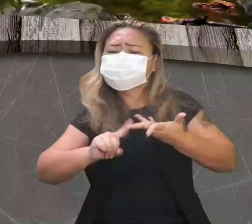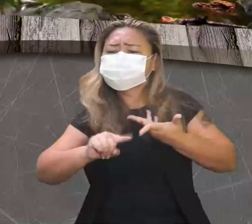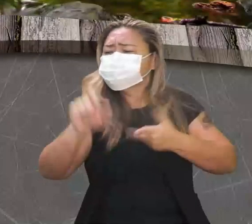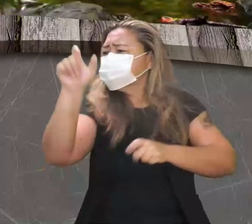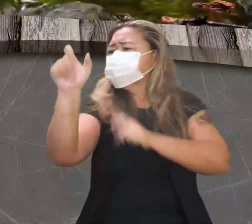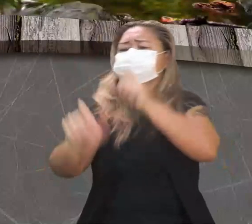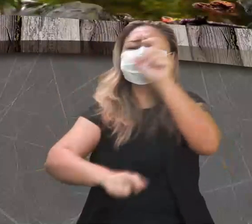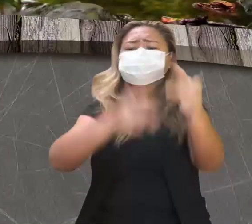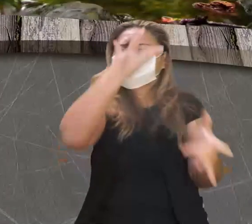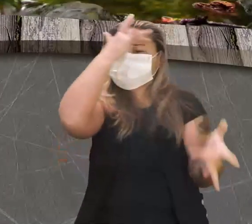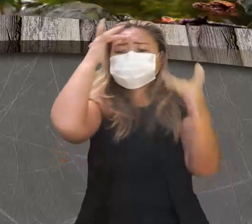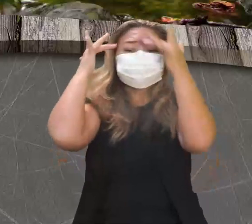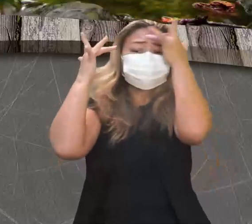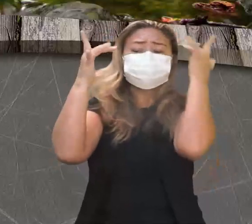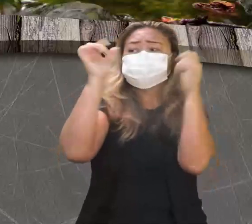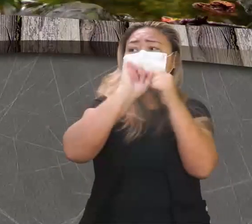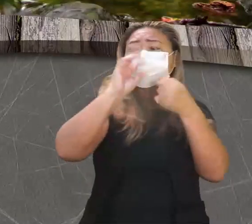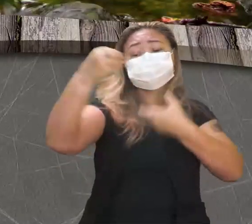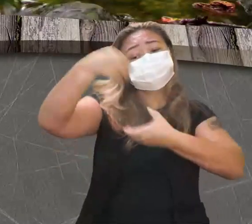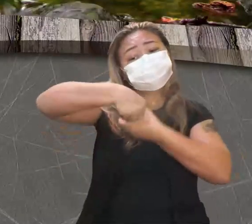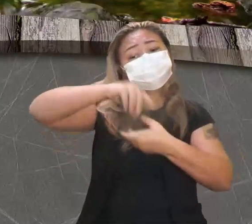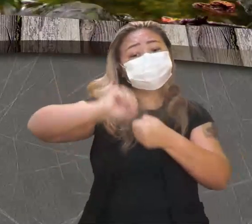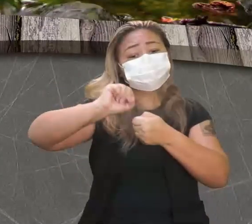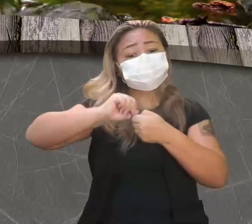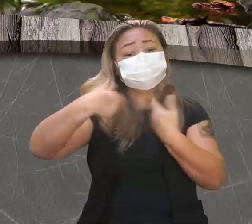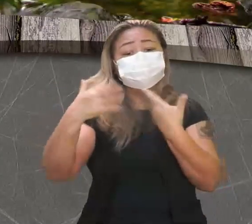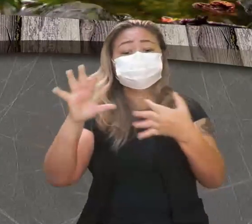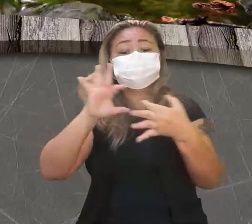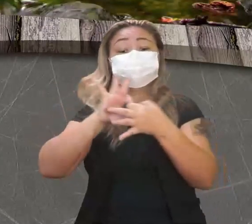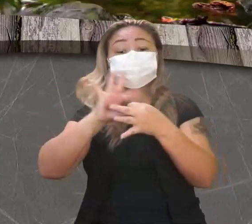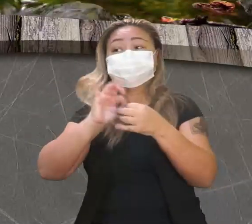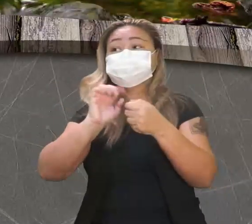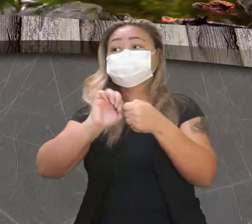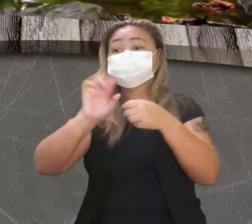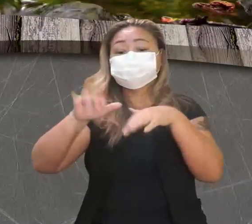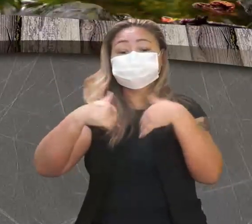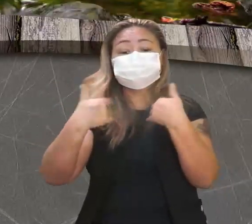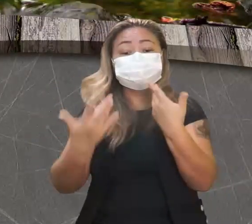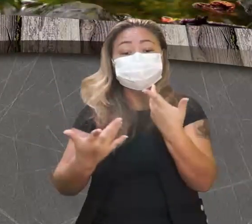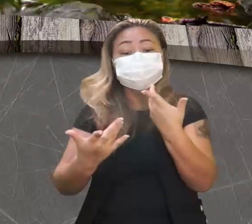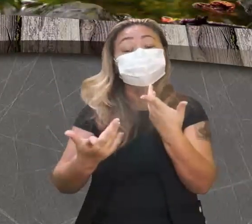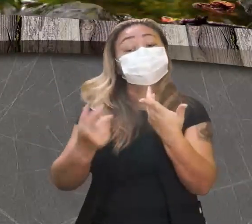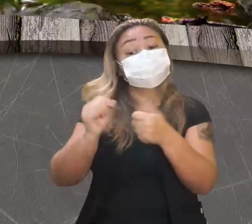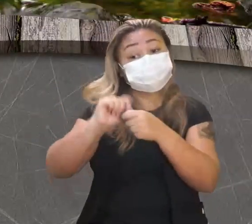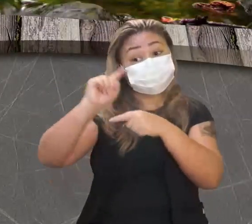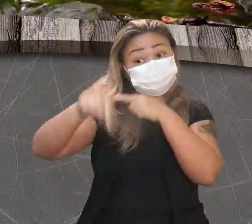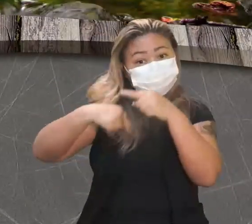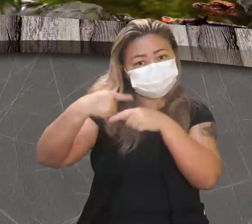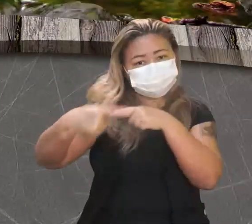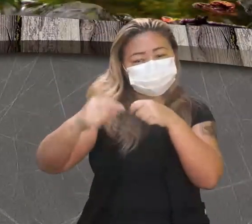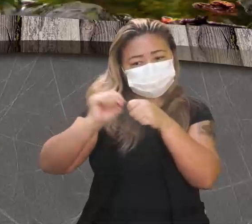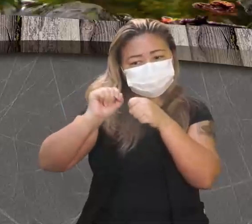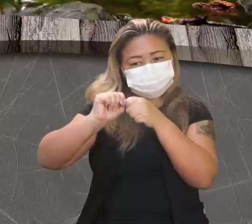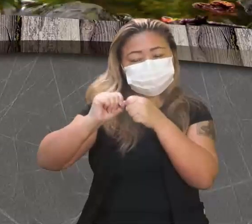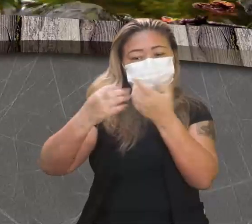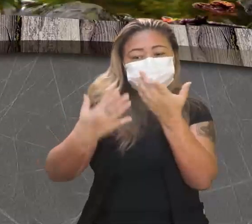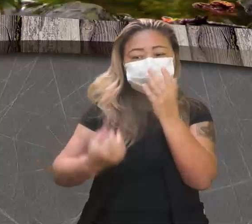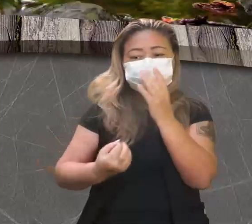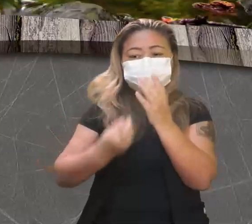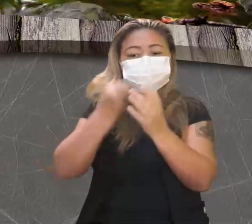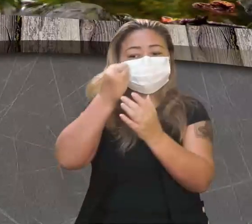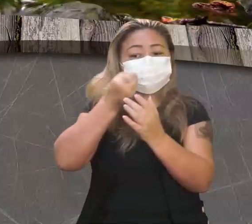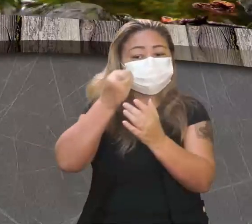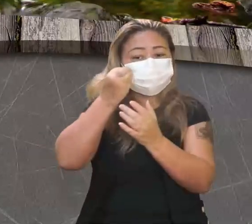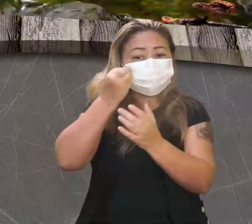personagens que vão fazer parte desse contexto, né? Após o experimento. Lembra que a falou durante a aula